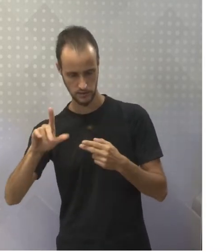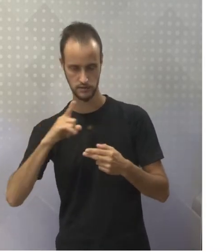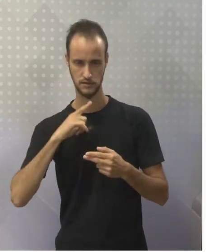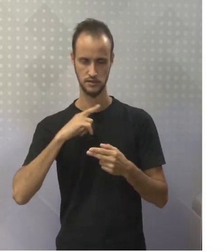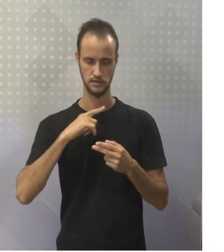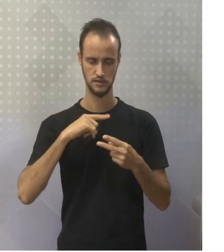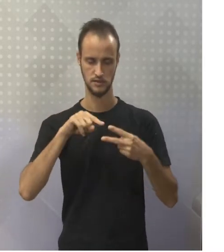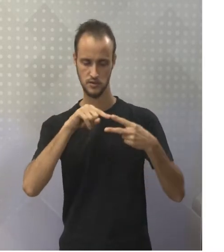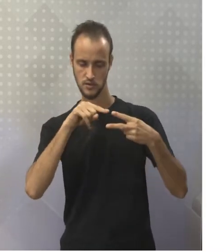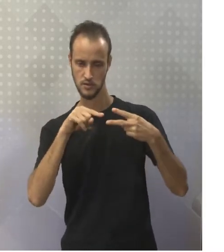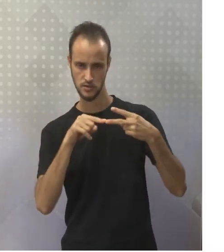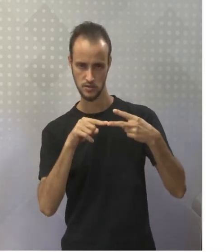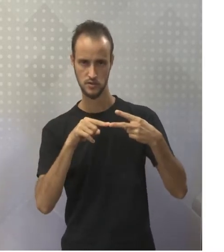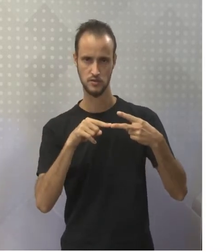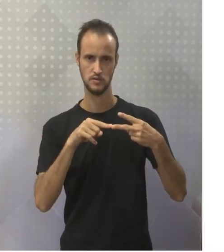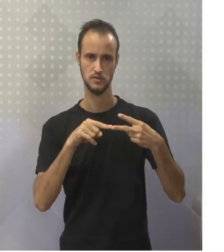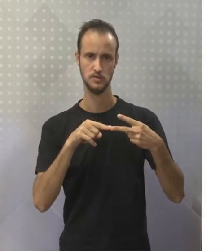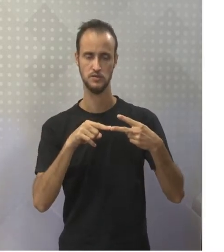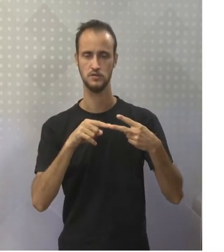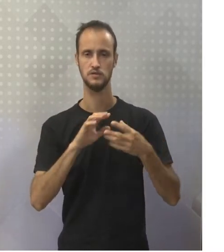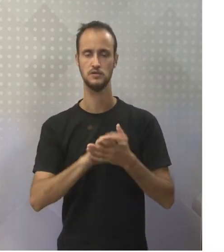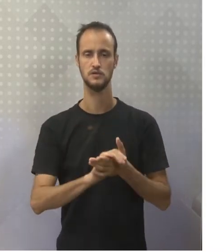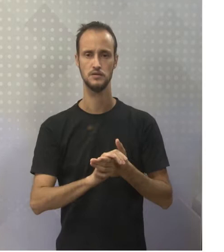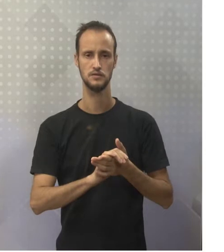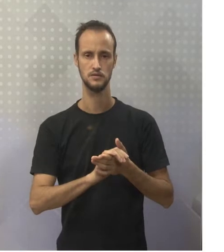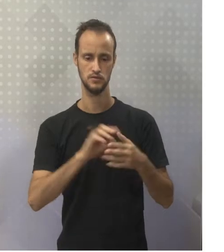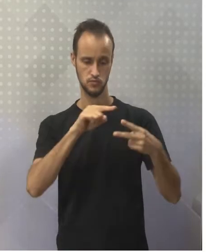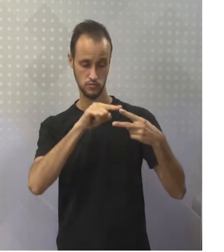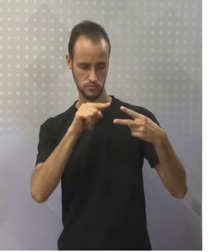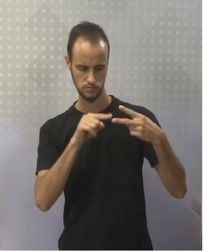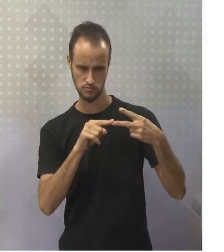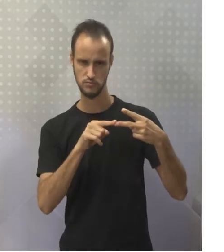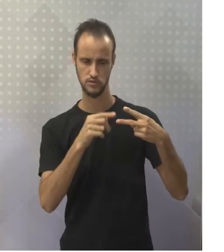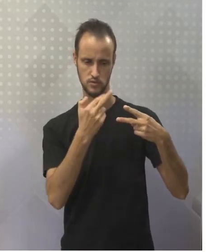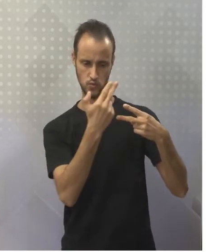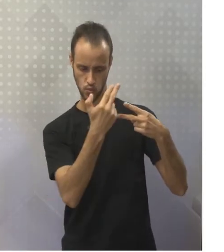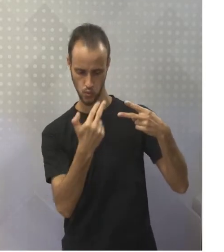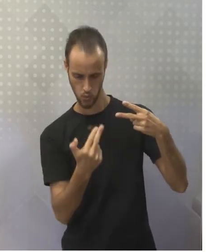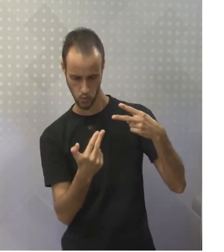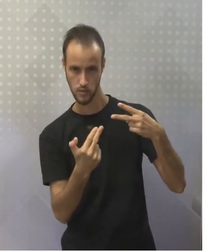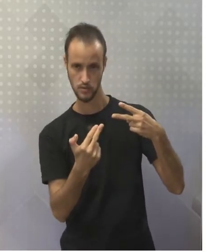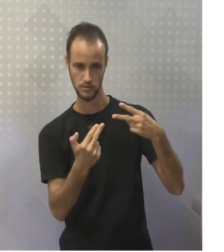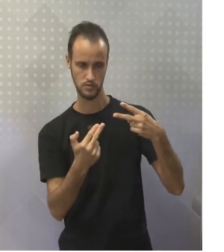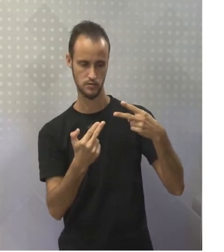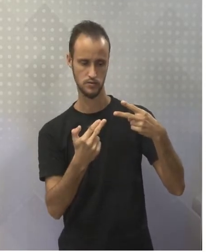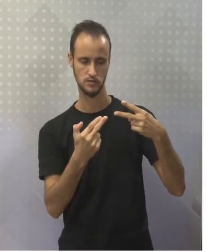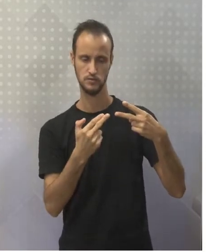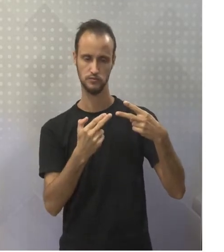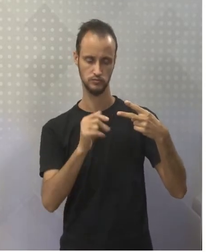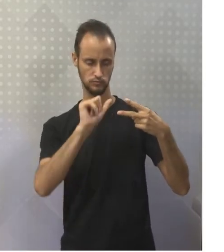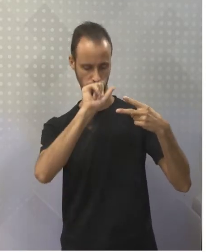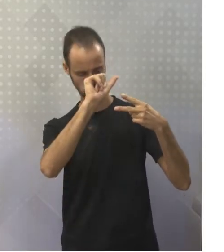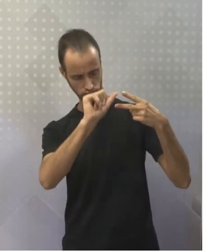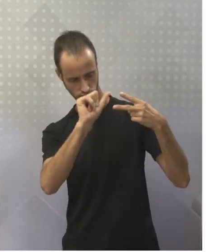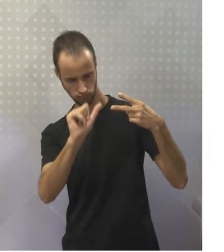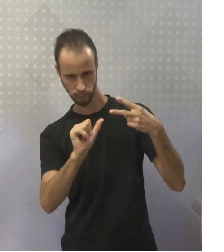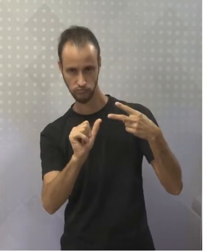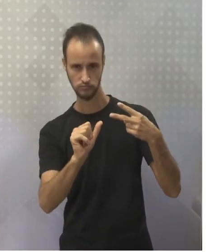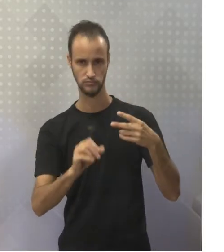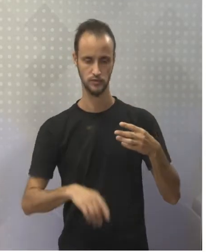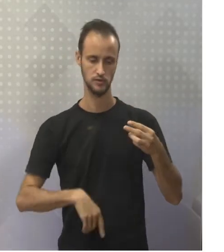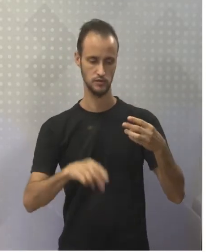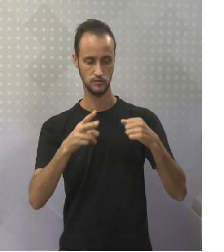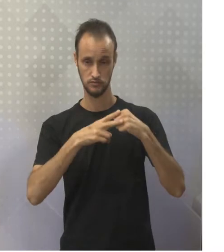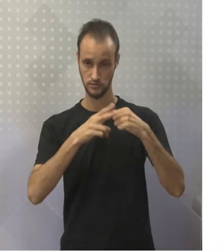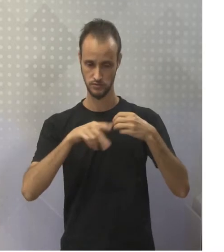infinitivo, passado e participo. Verbos biformes, duas formas iguais ao longo das três conjugações e verbos triformes